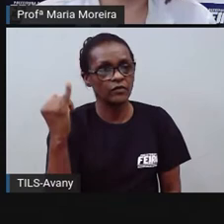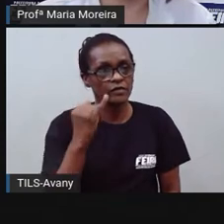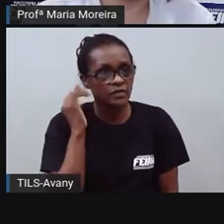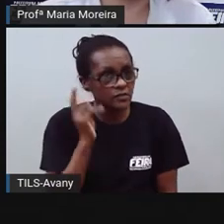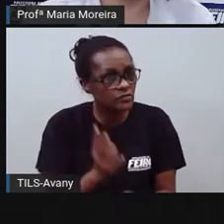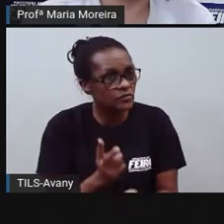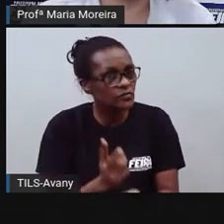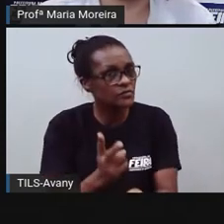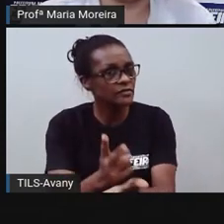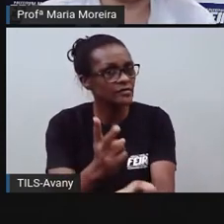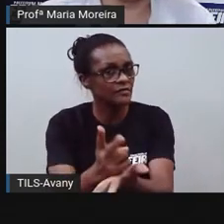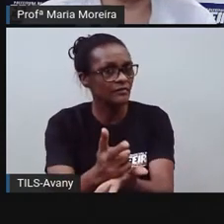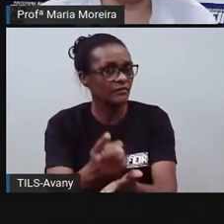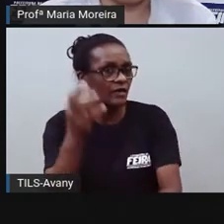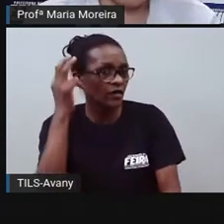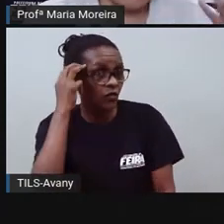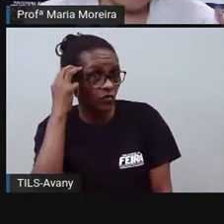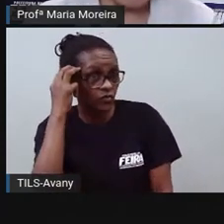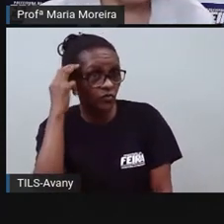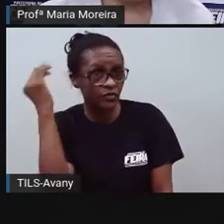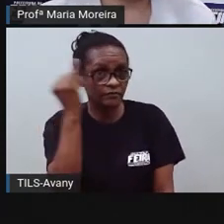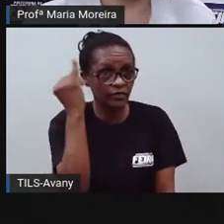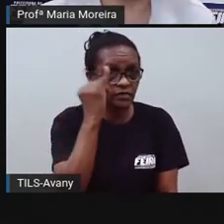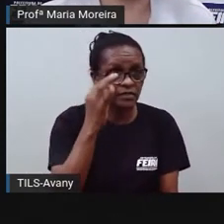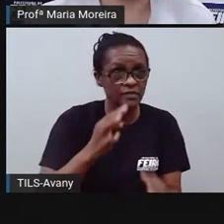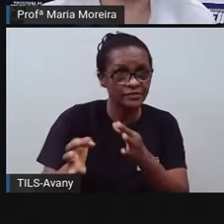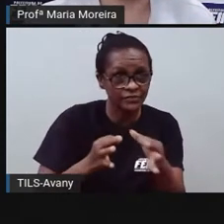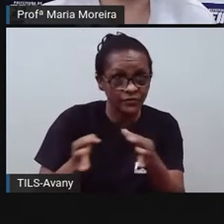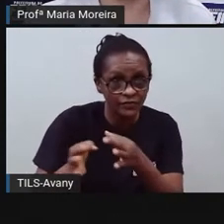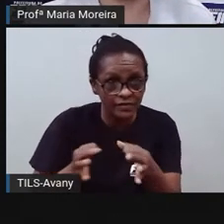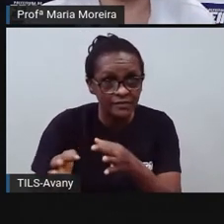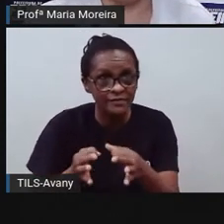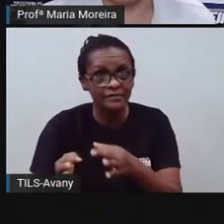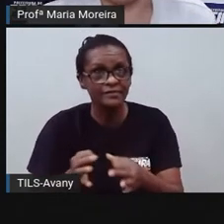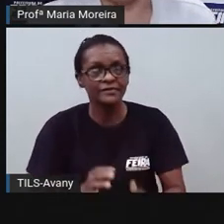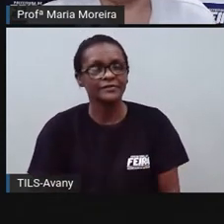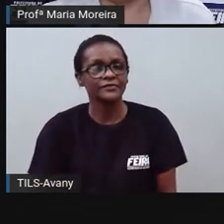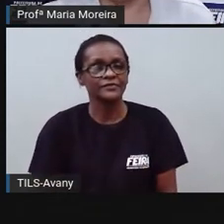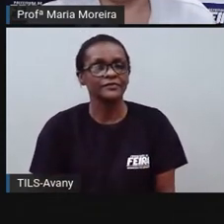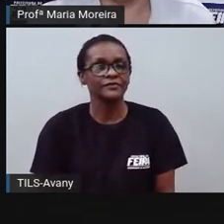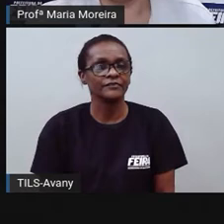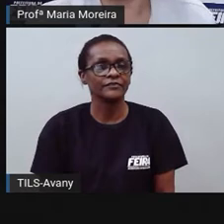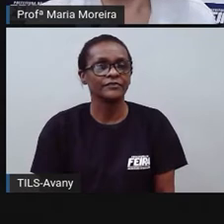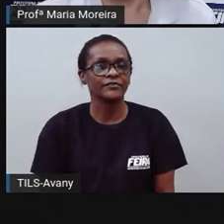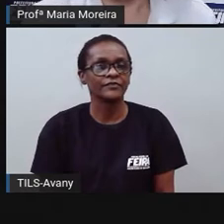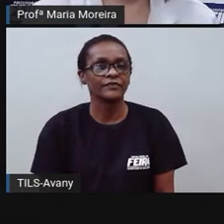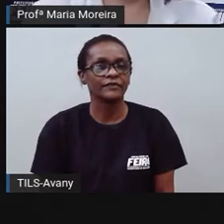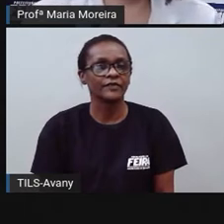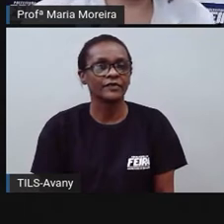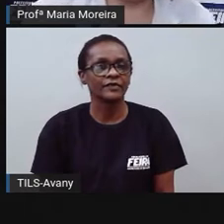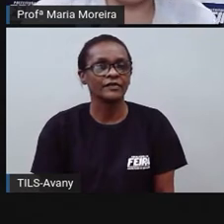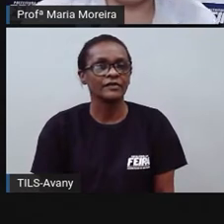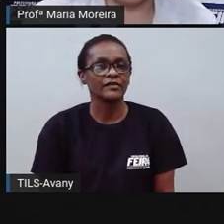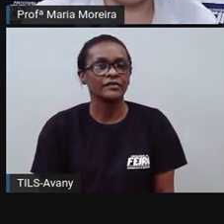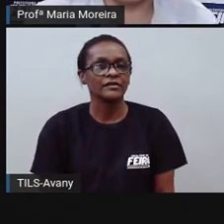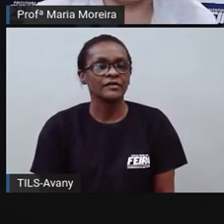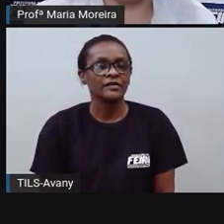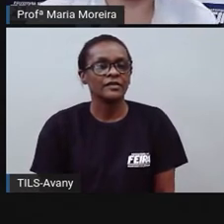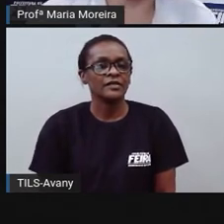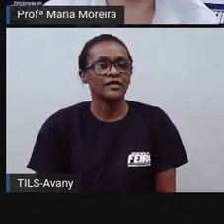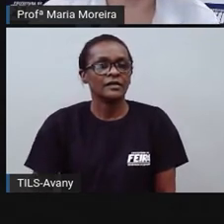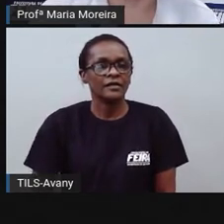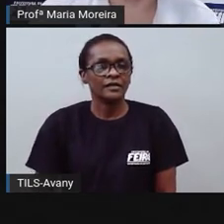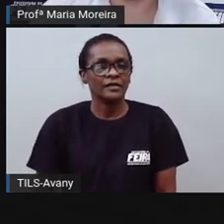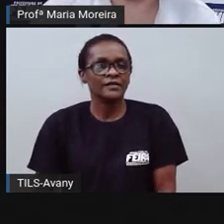Então, essas adaptações aí, a priori, a princípio, foi muito importante. Bom, a existência da